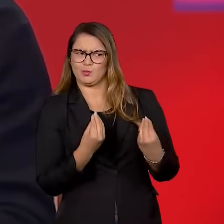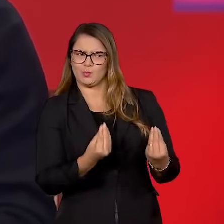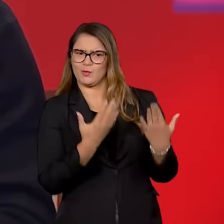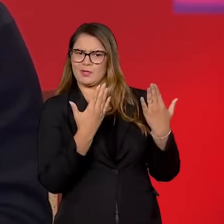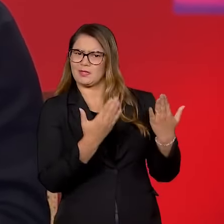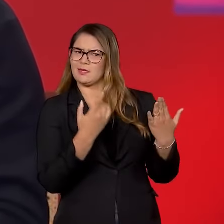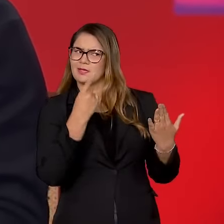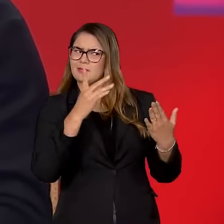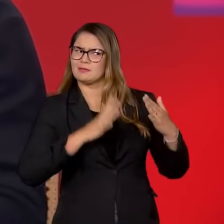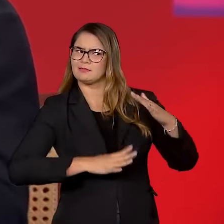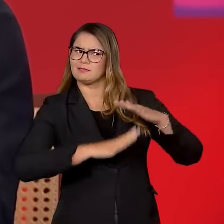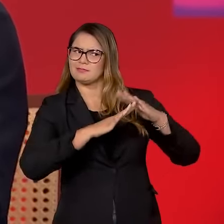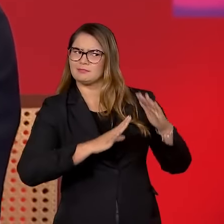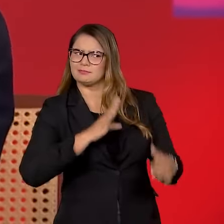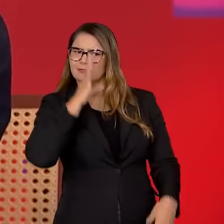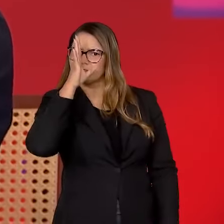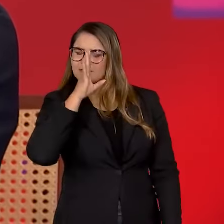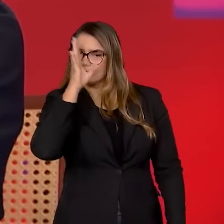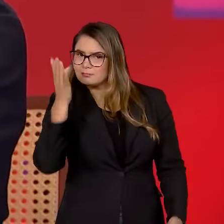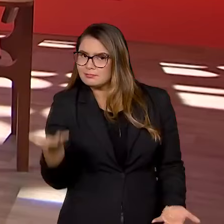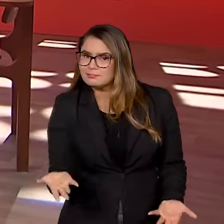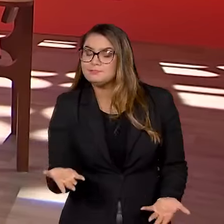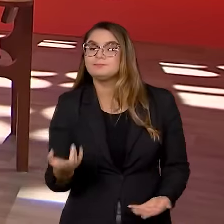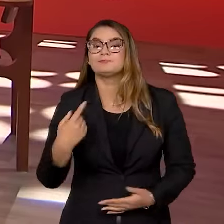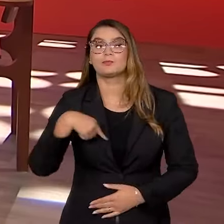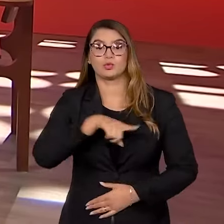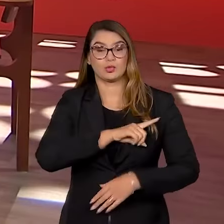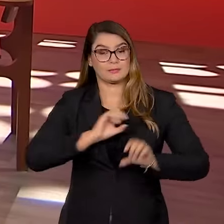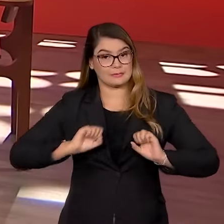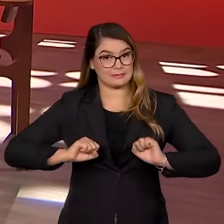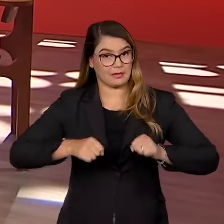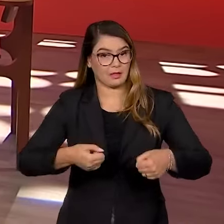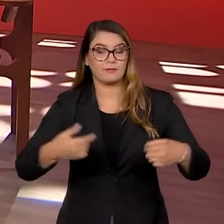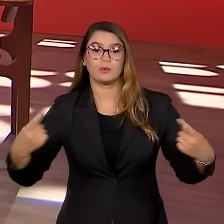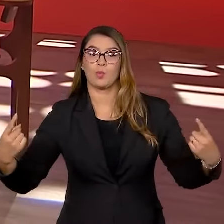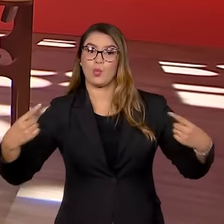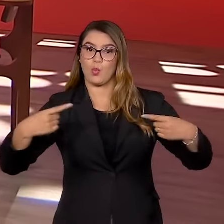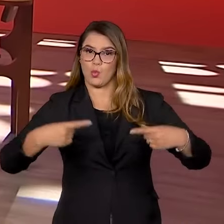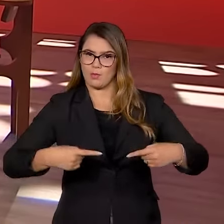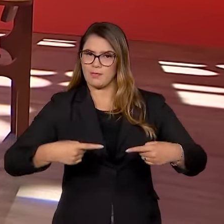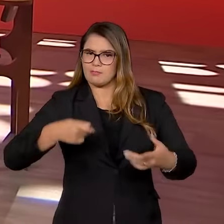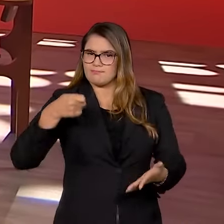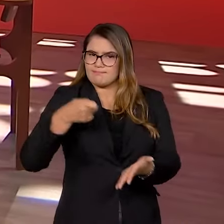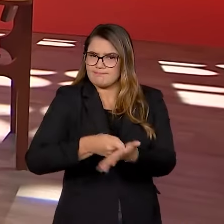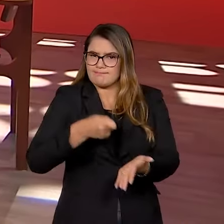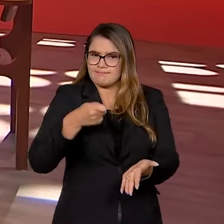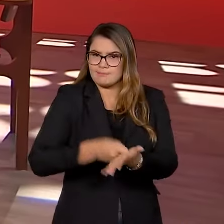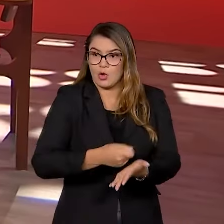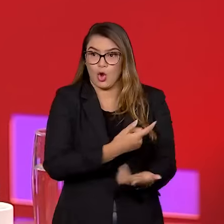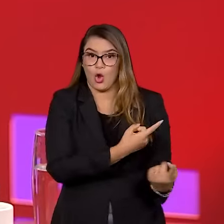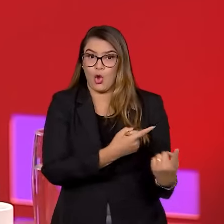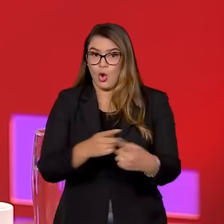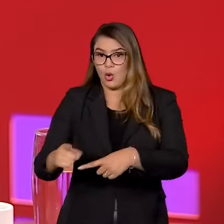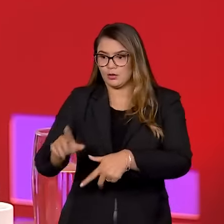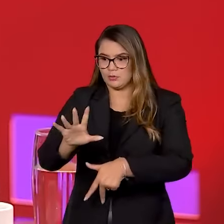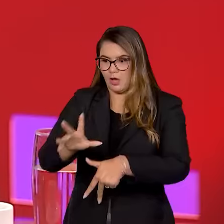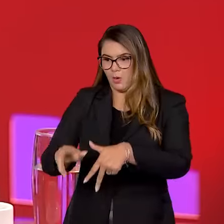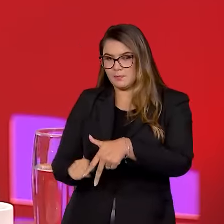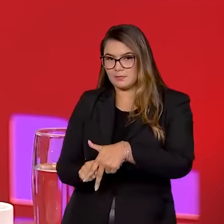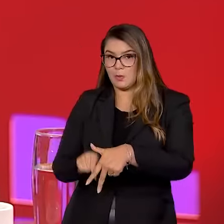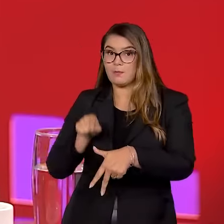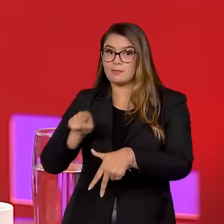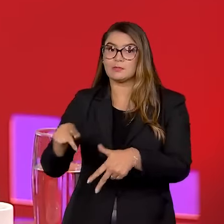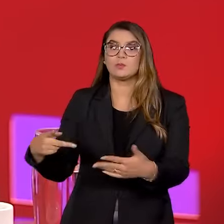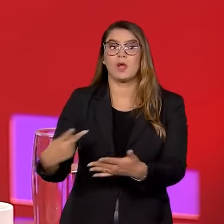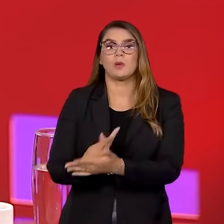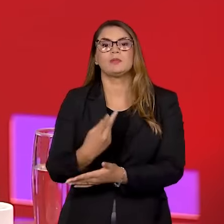caras estão passando do limite. Olha, nós sempre defendemos o combate rigoroso à corrupção. Mas esse combate tem